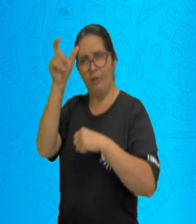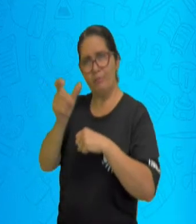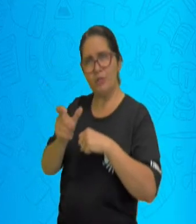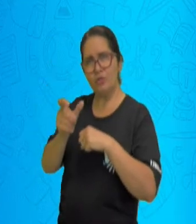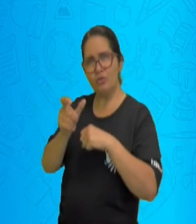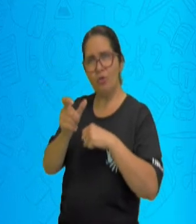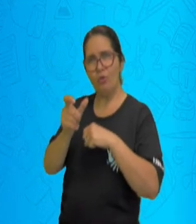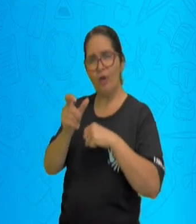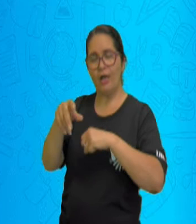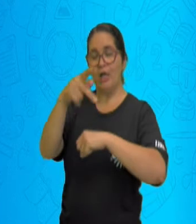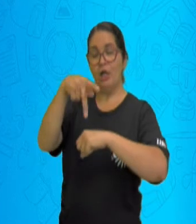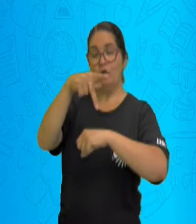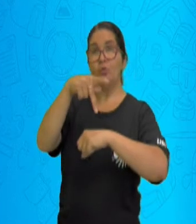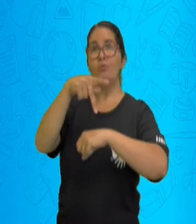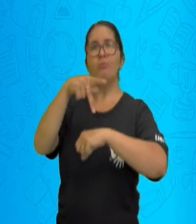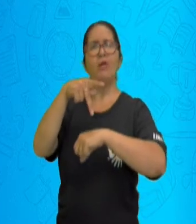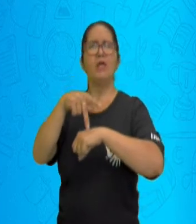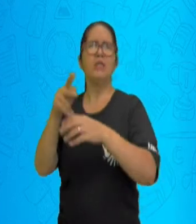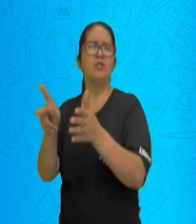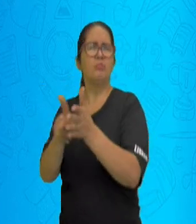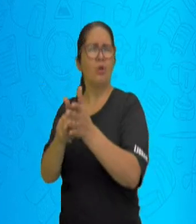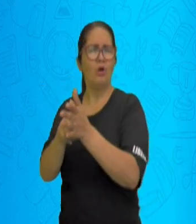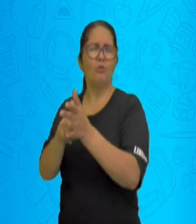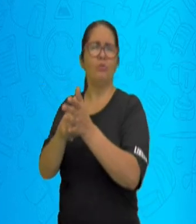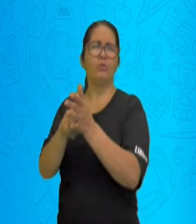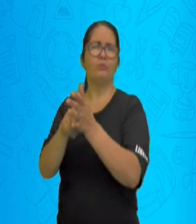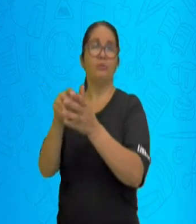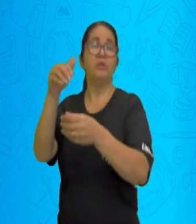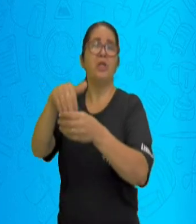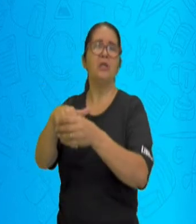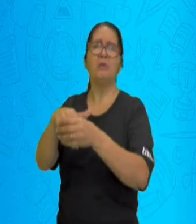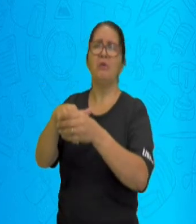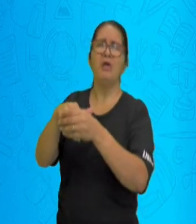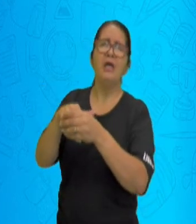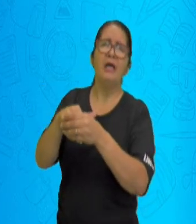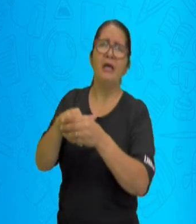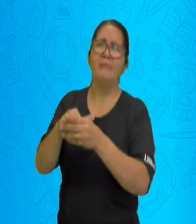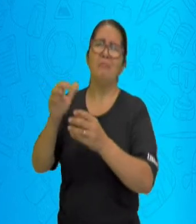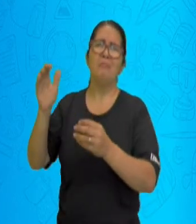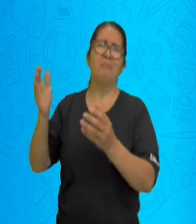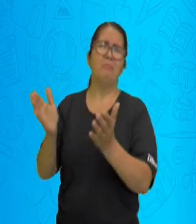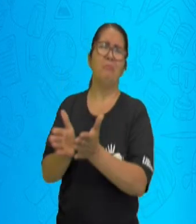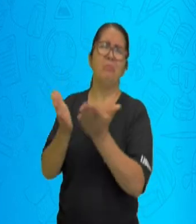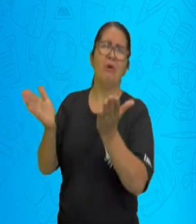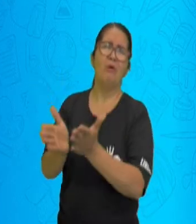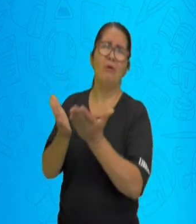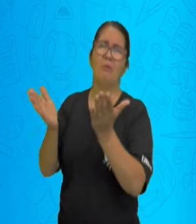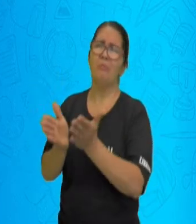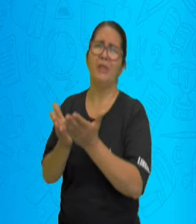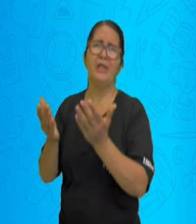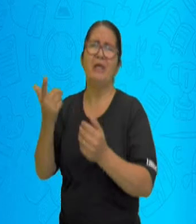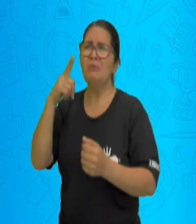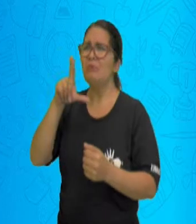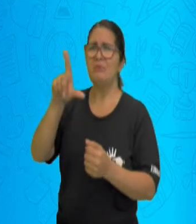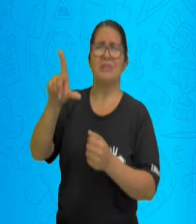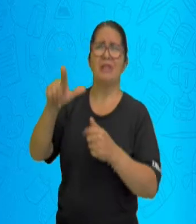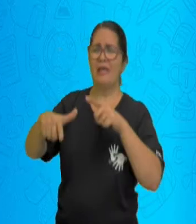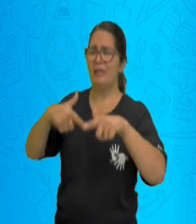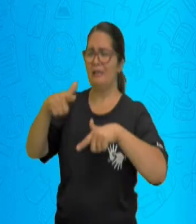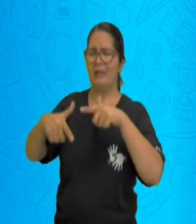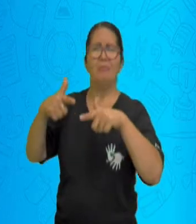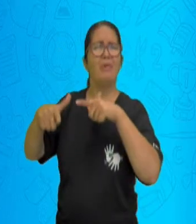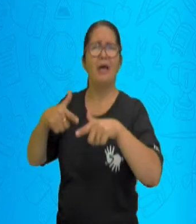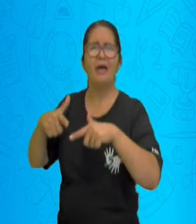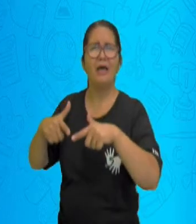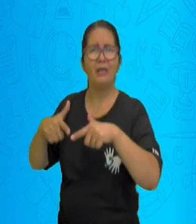acaba que muitas pessoas buscam outros lugares para realizar esse sonho. Nós temos como exemplo brasileiros que vão para os